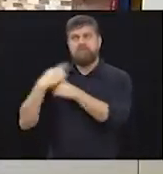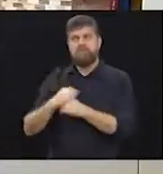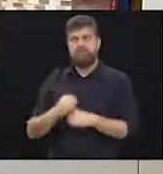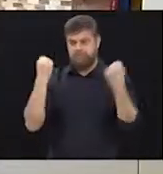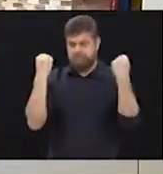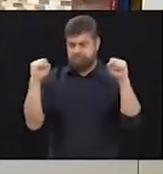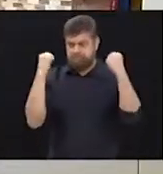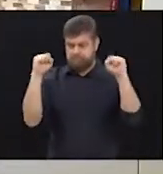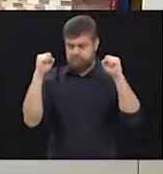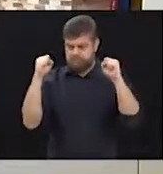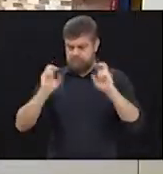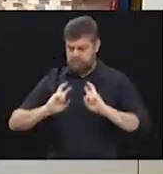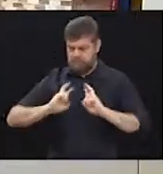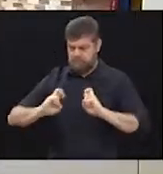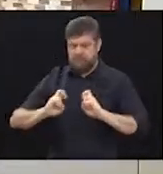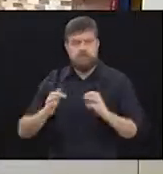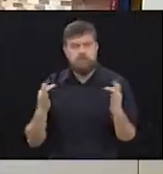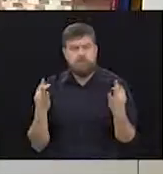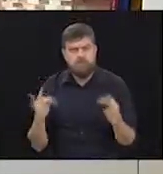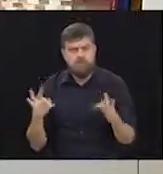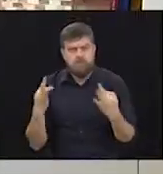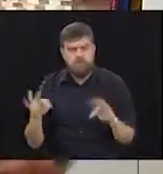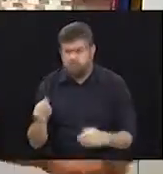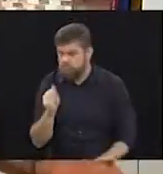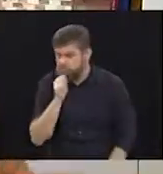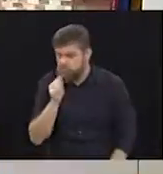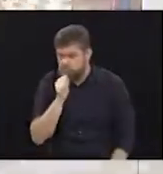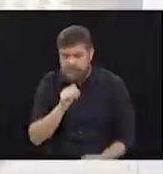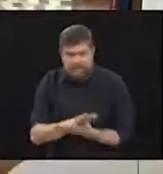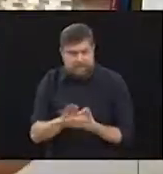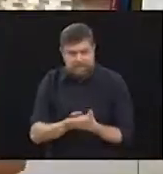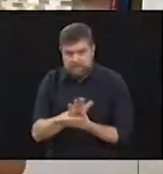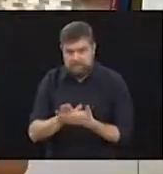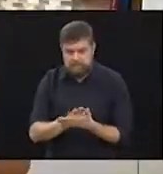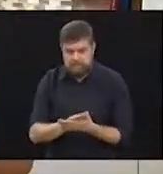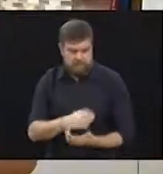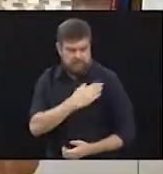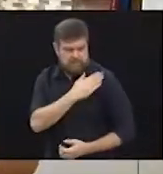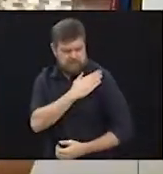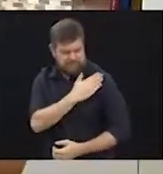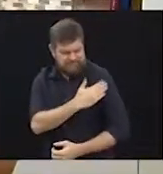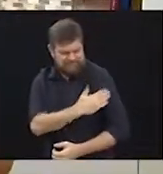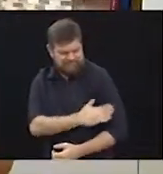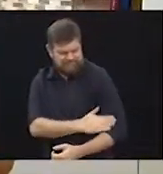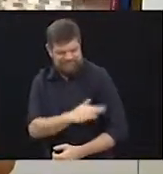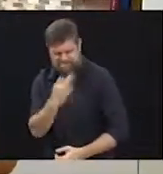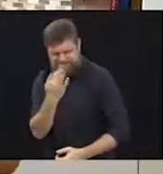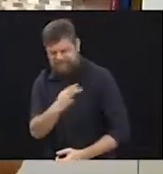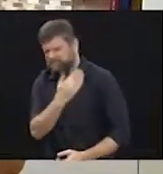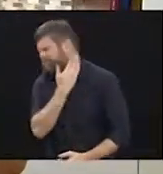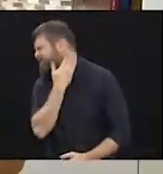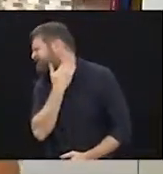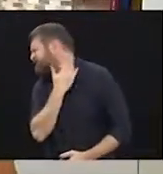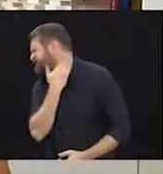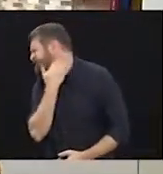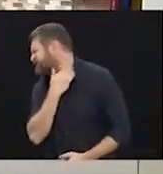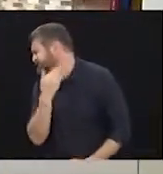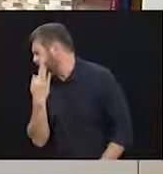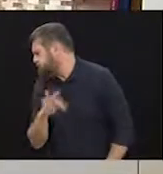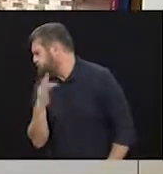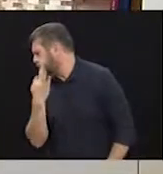a sentir dores que eu não tinha. No braço, no pescoço,